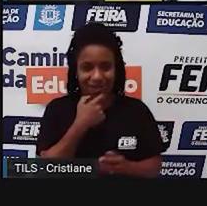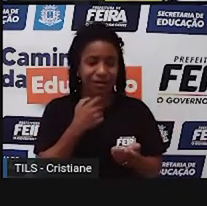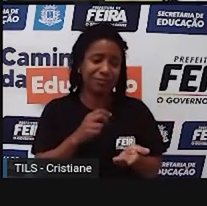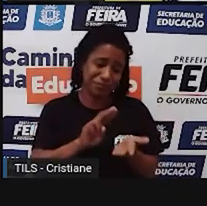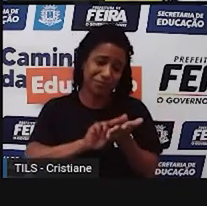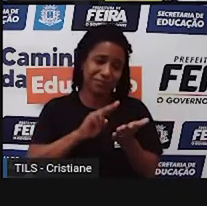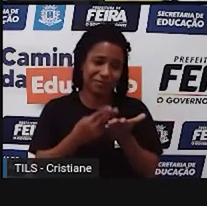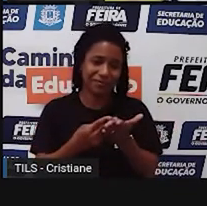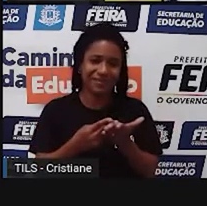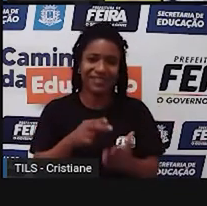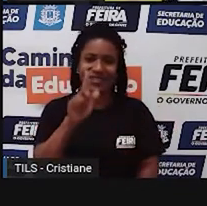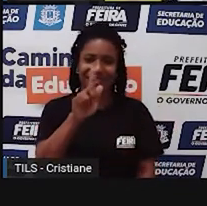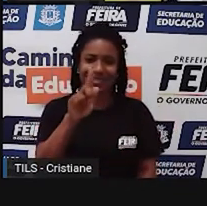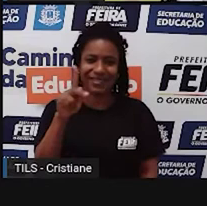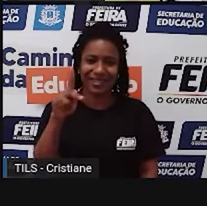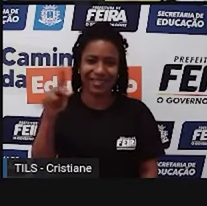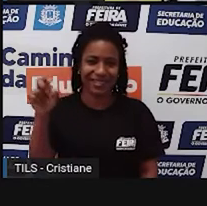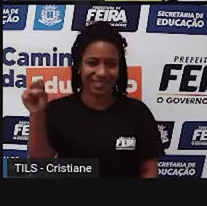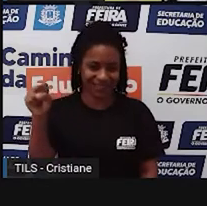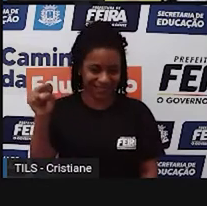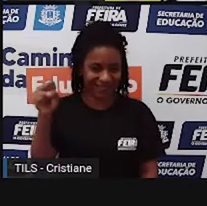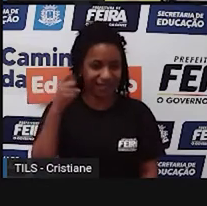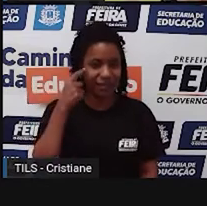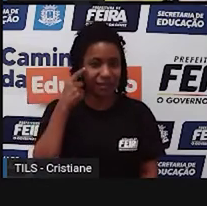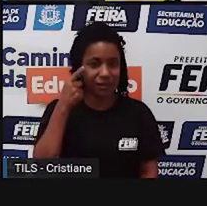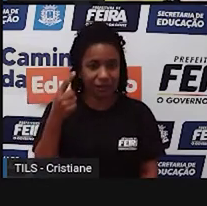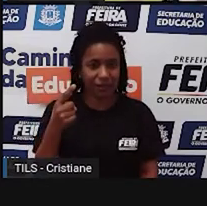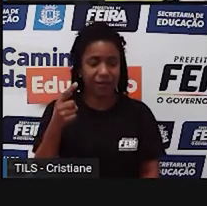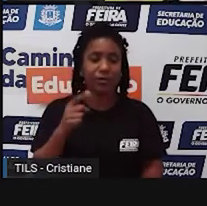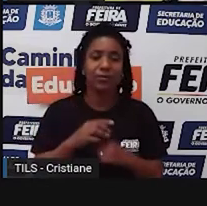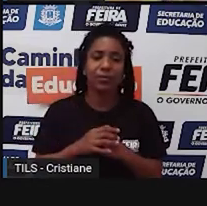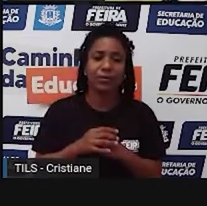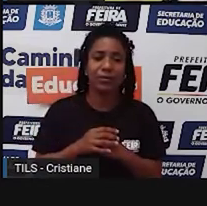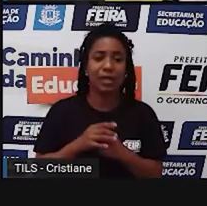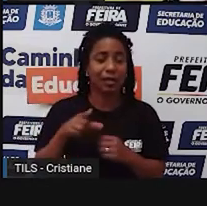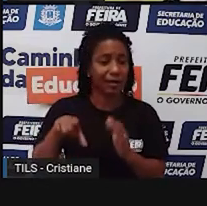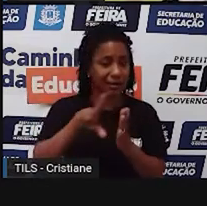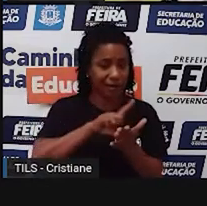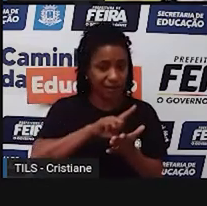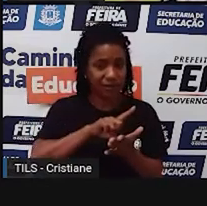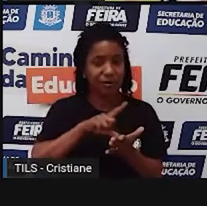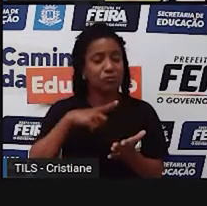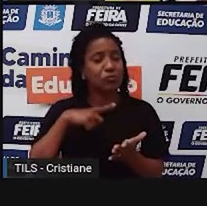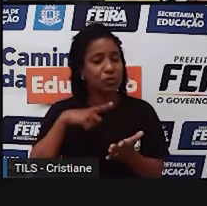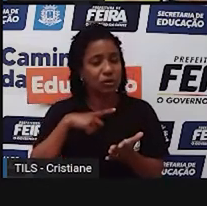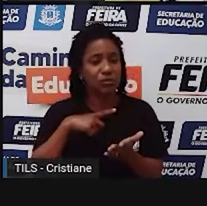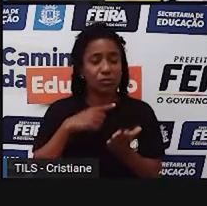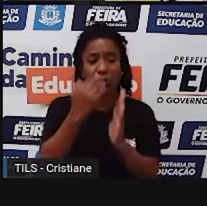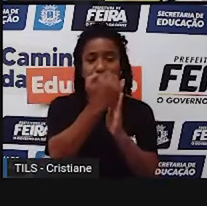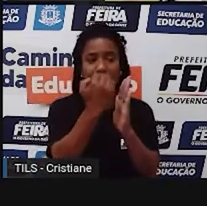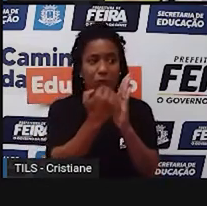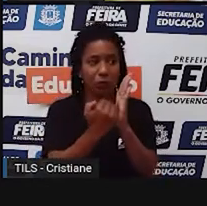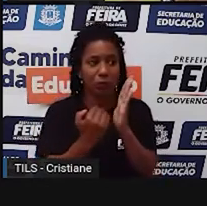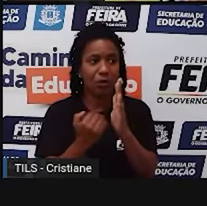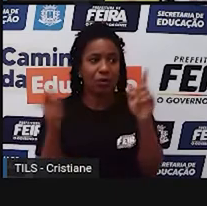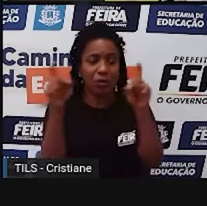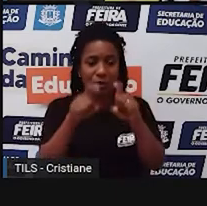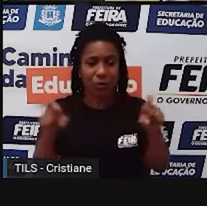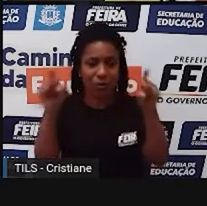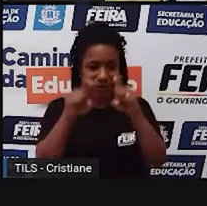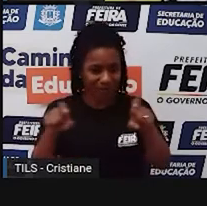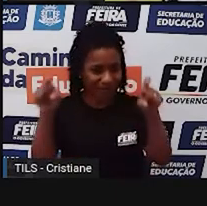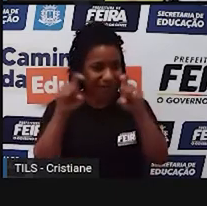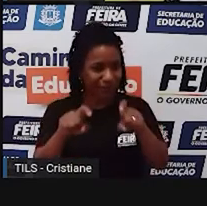ele hoje conecta, porque antes era somente, né, esses aparelhos, esses softwares, hoje a gente tem ele nos